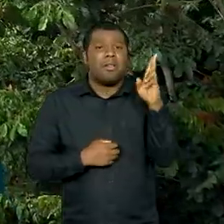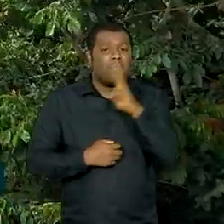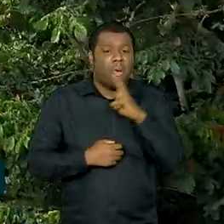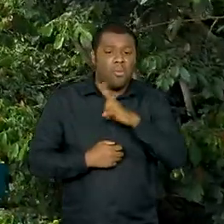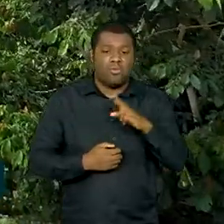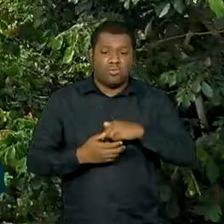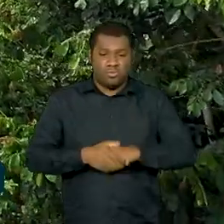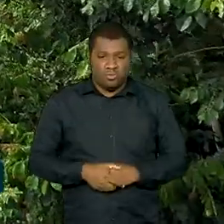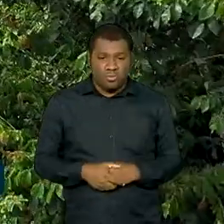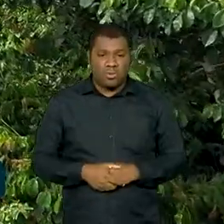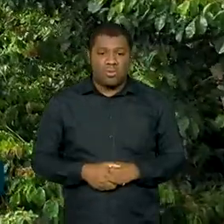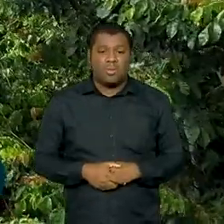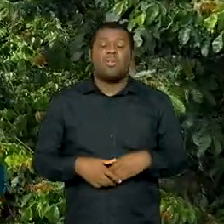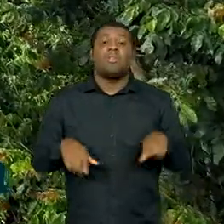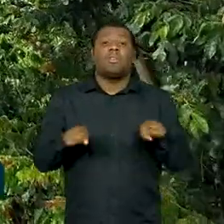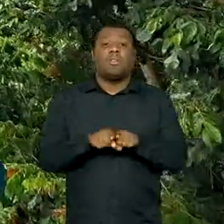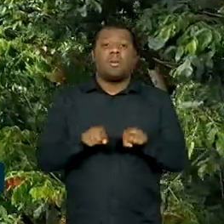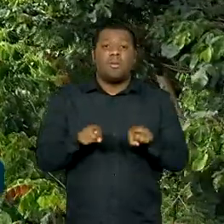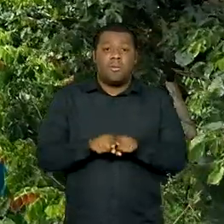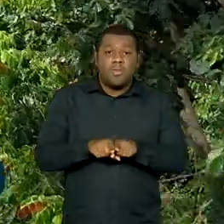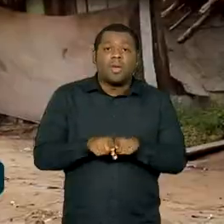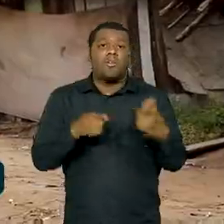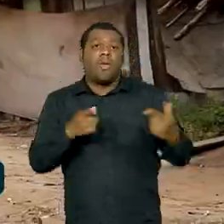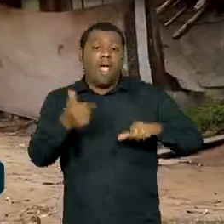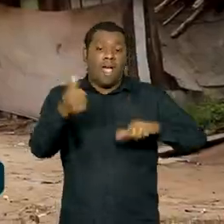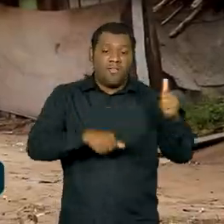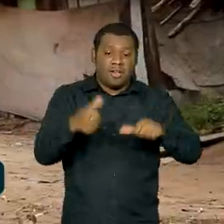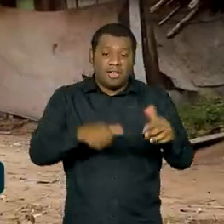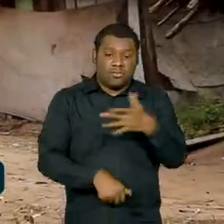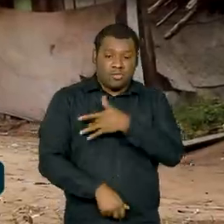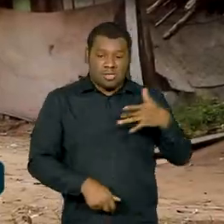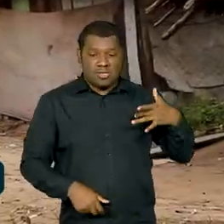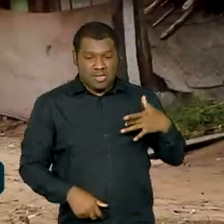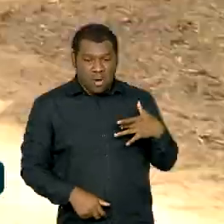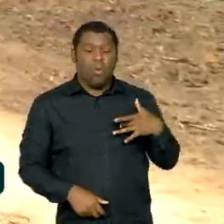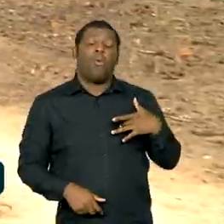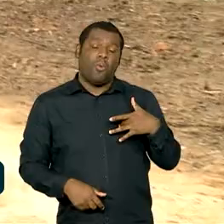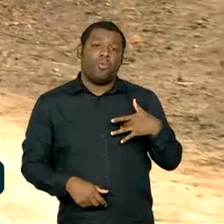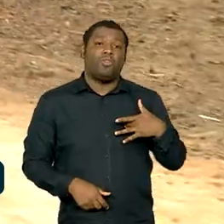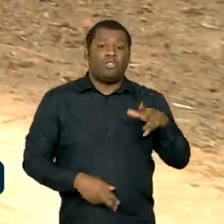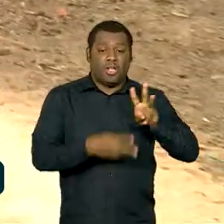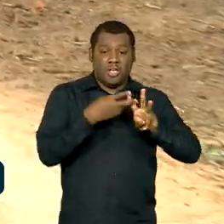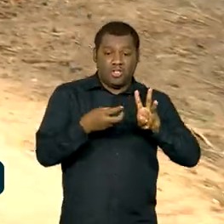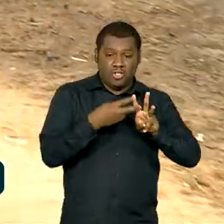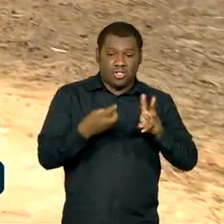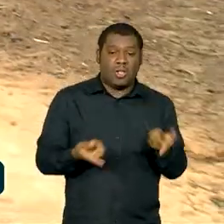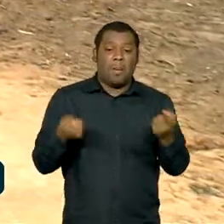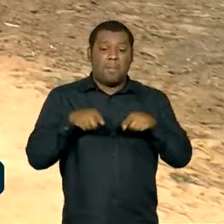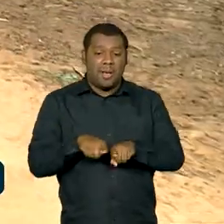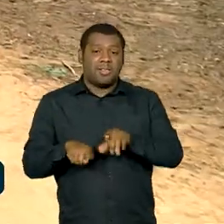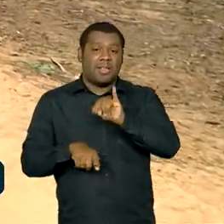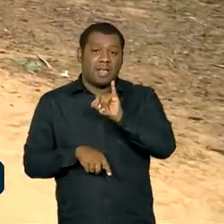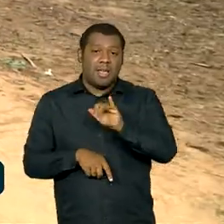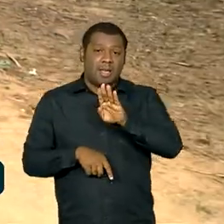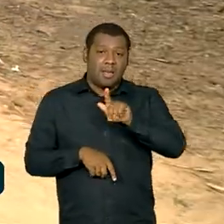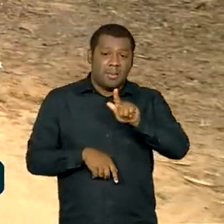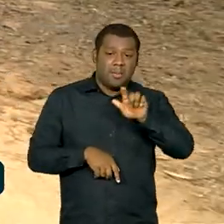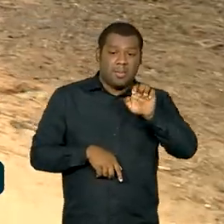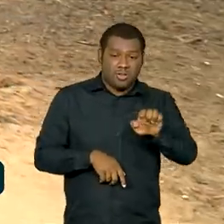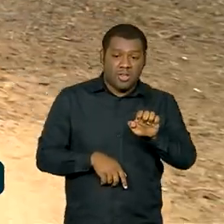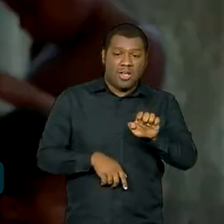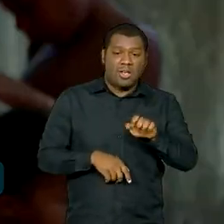realizado ainda um inquérito de saúde indígena em parceria com o IBGE para identificar casos de